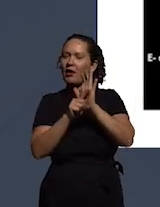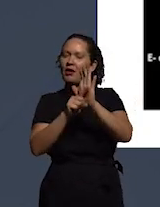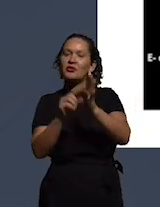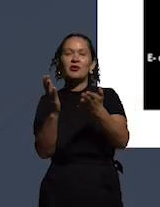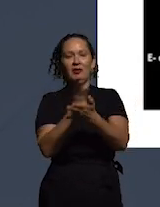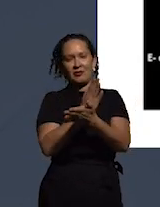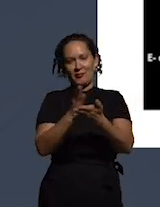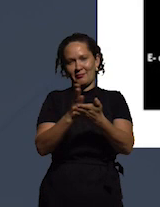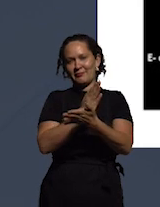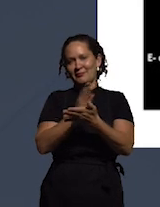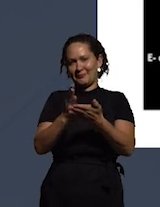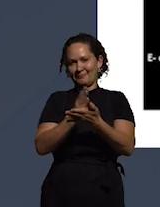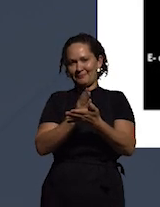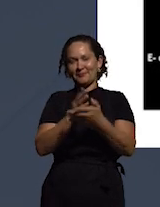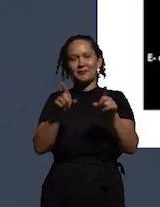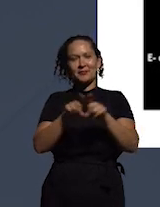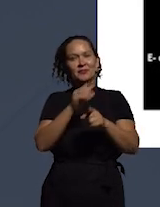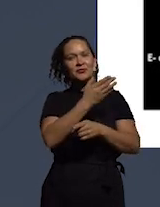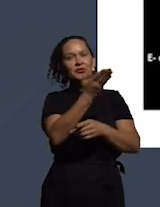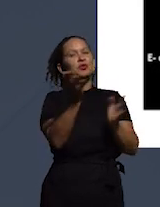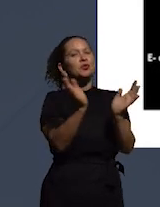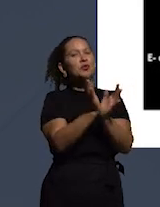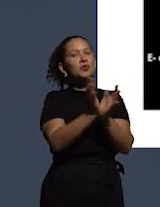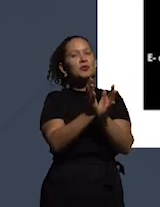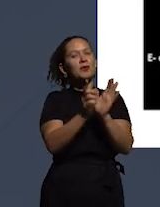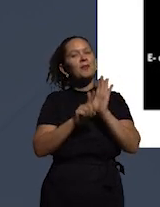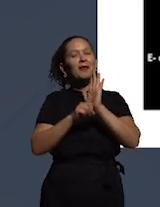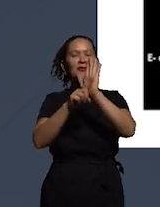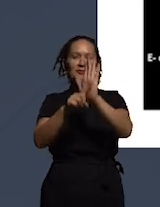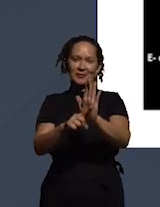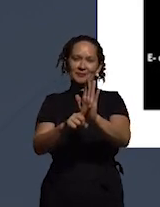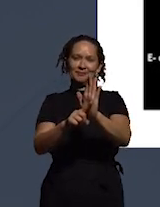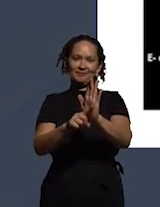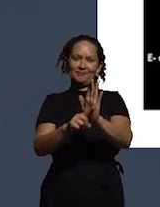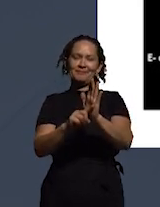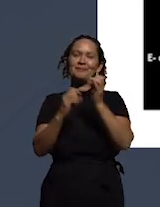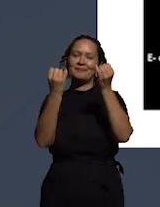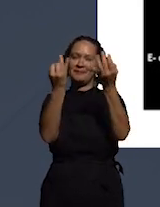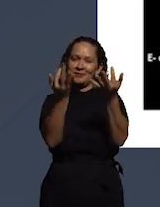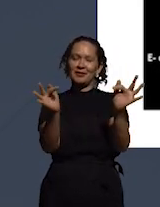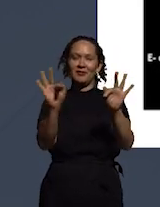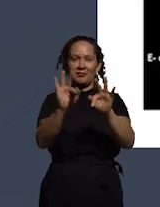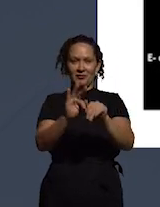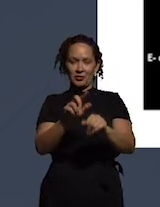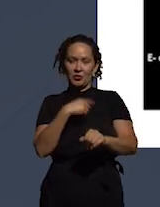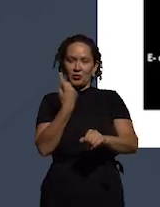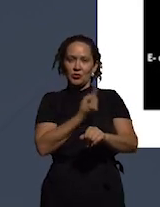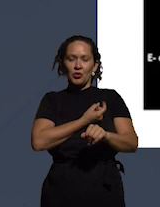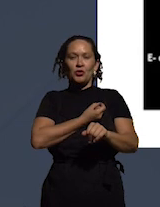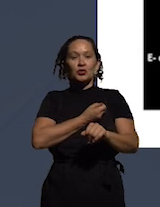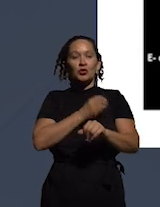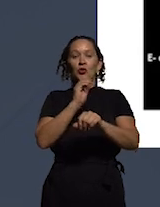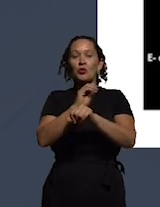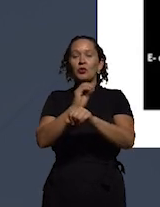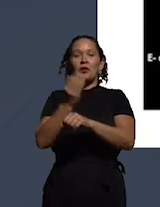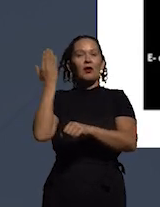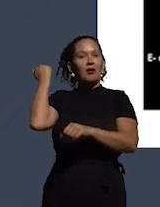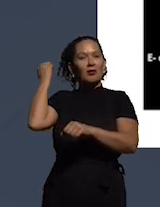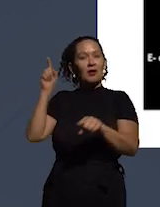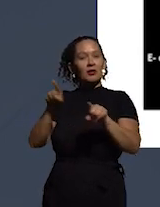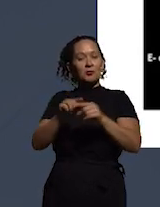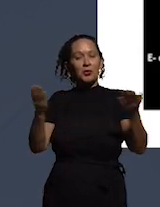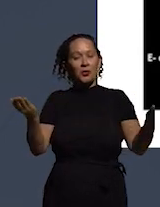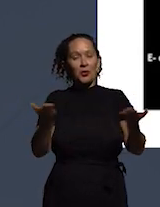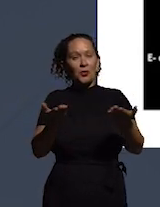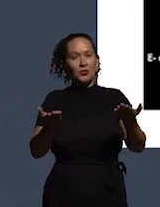coisa e deixo vocês com a equipe para que possam auxiliá-los o que eu quero dizer é que nós temos que olhar o passado e também o presente nos